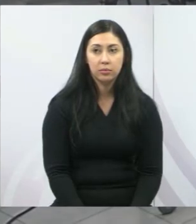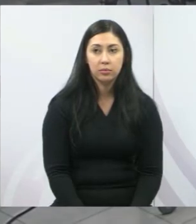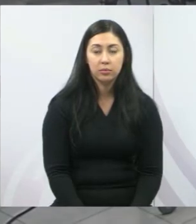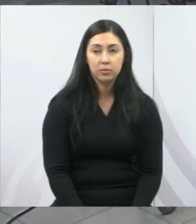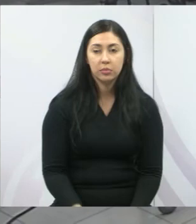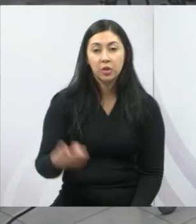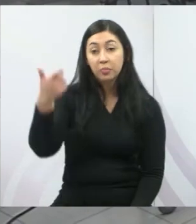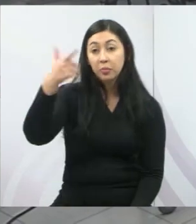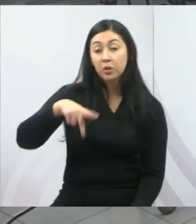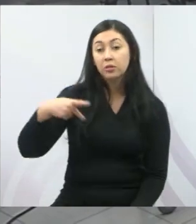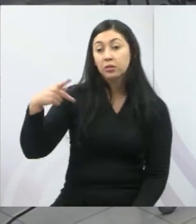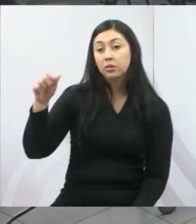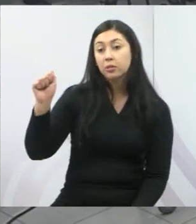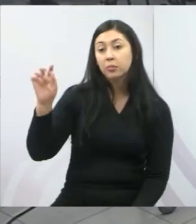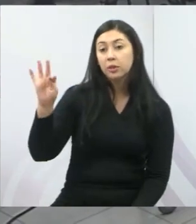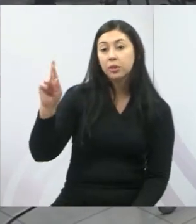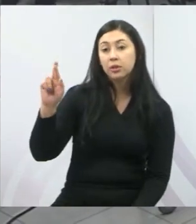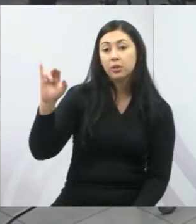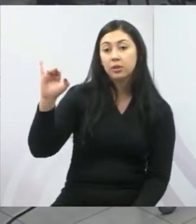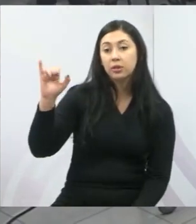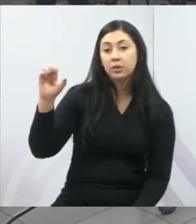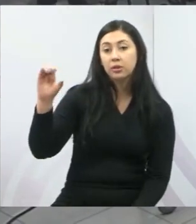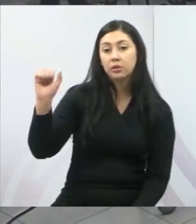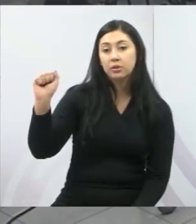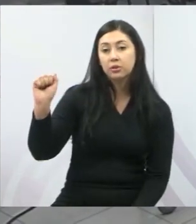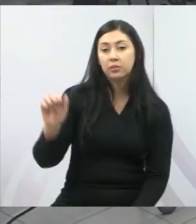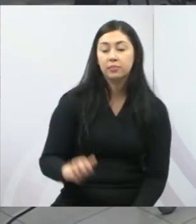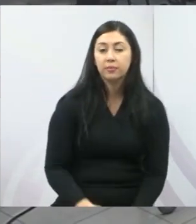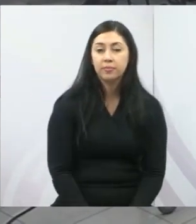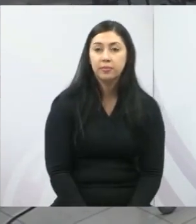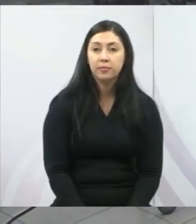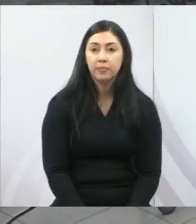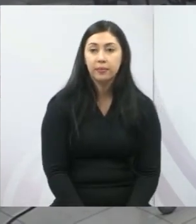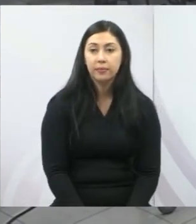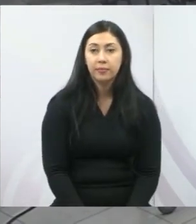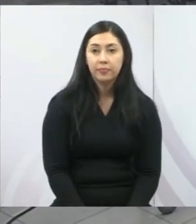Próxima, Patrícia Giuliani. Obrigado.